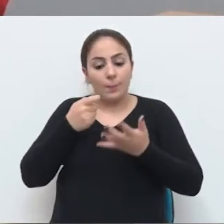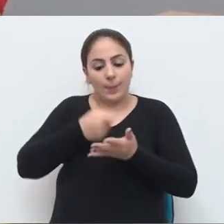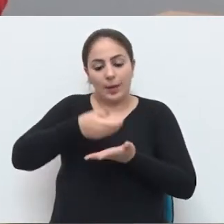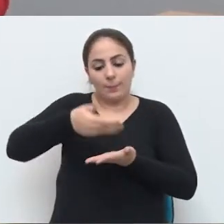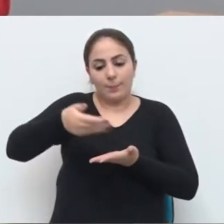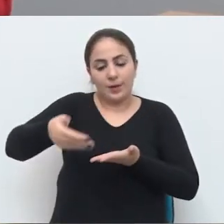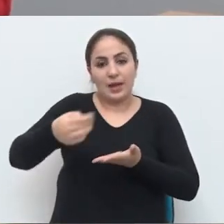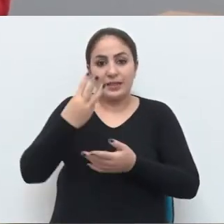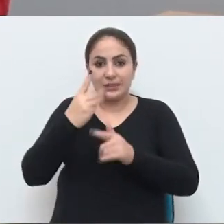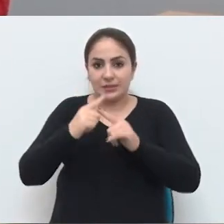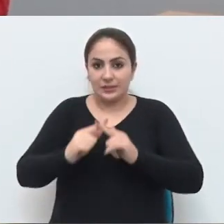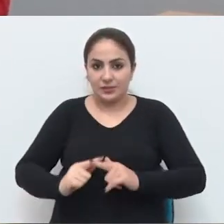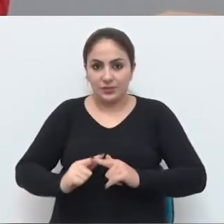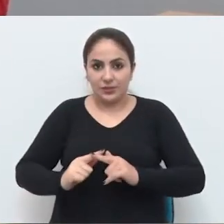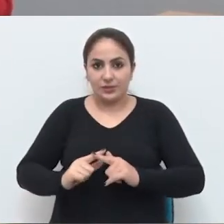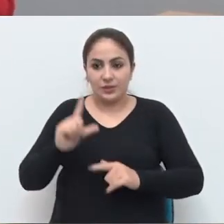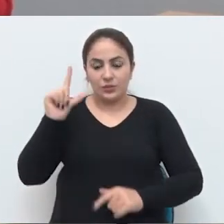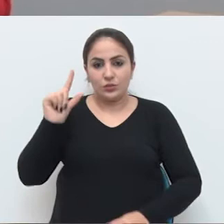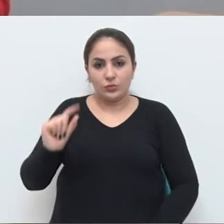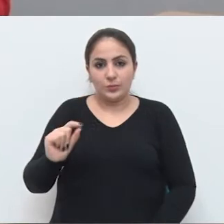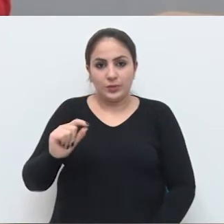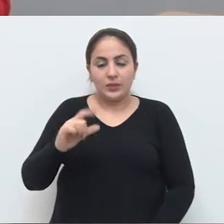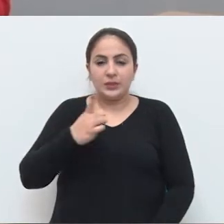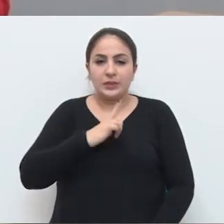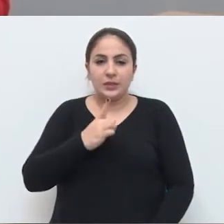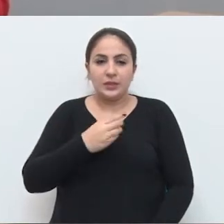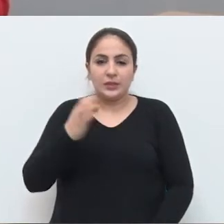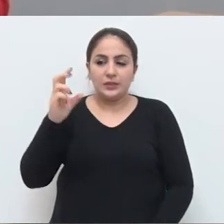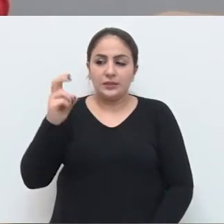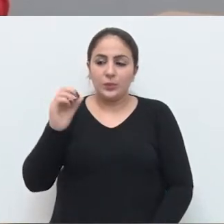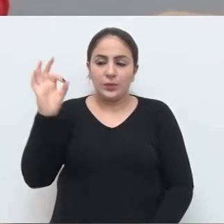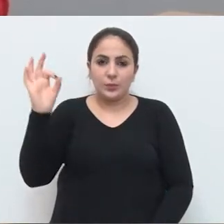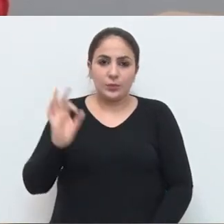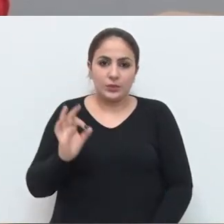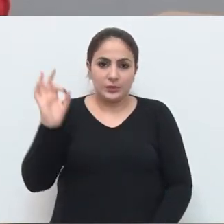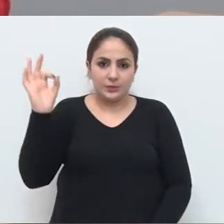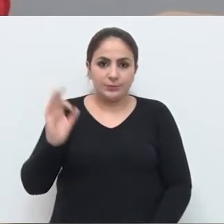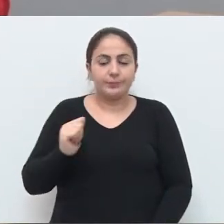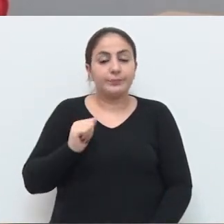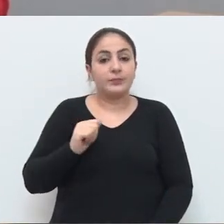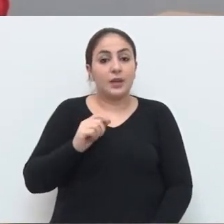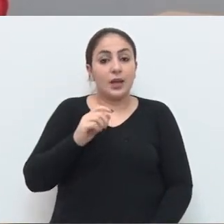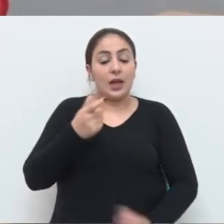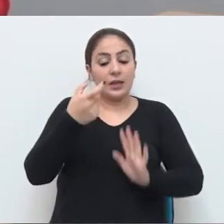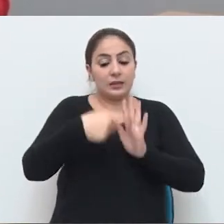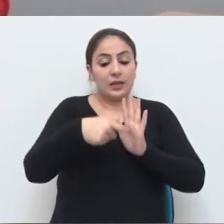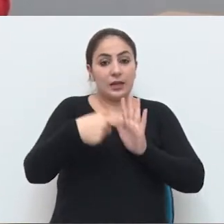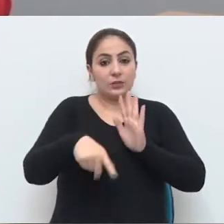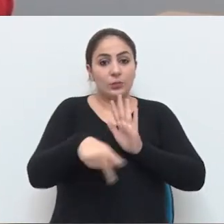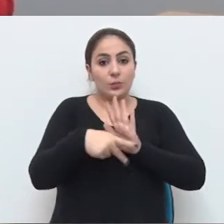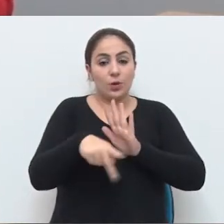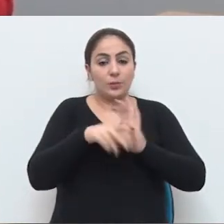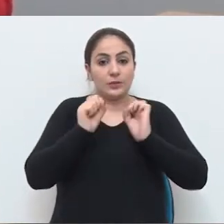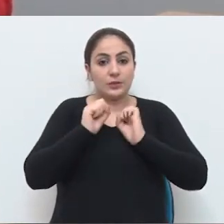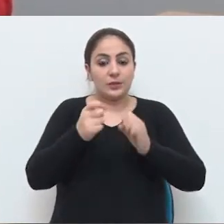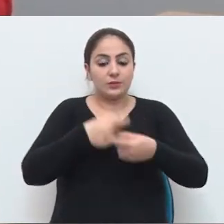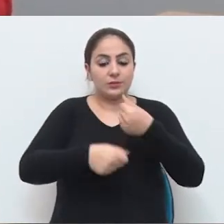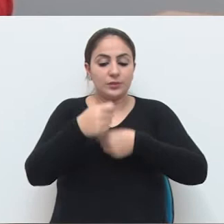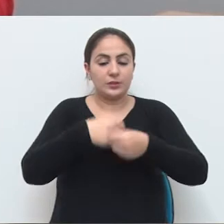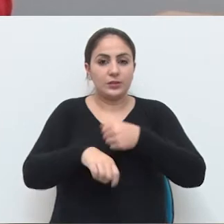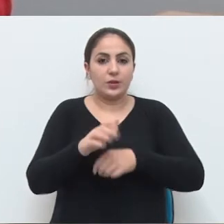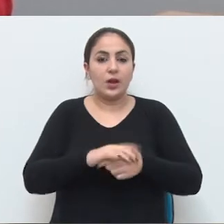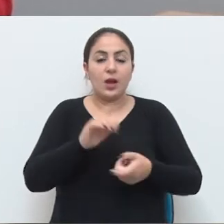quiser parcelar em até três vezes, a redução será de 50%. Segundo dados da Secretaria de